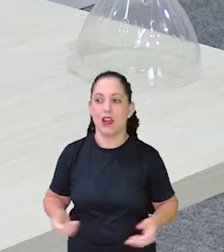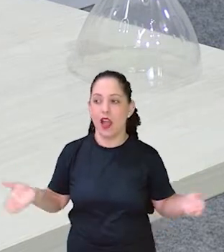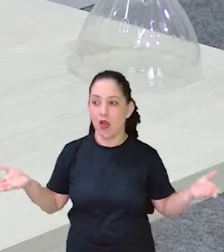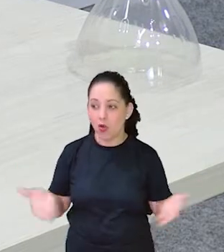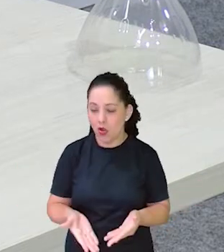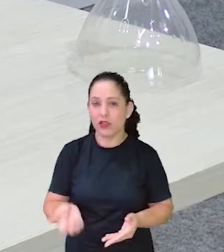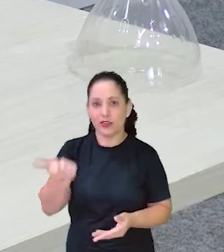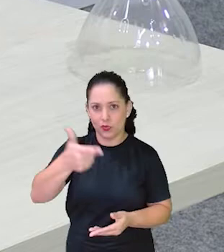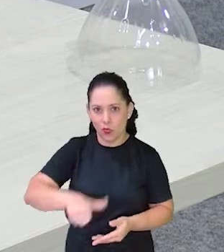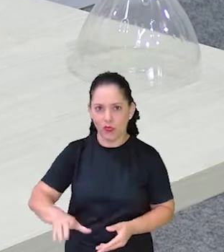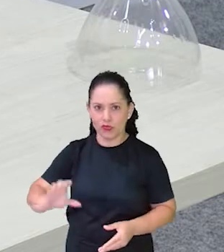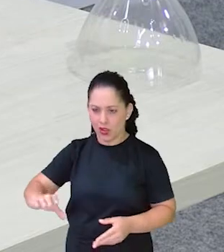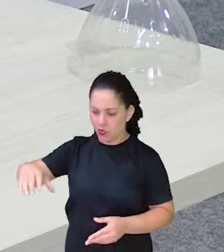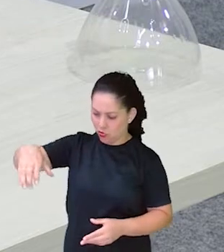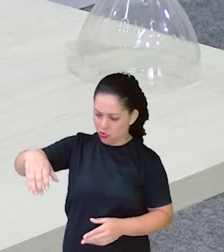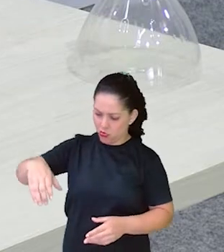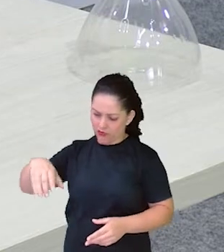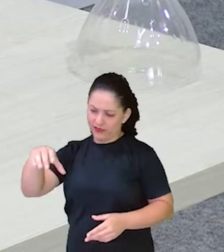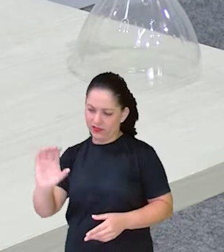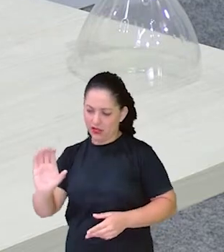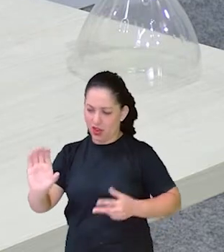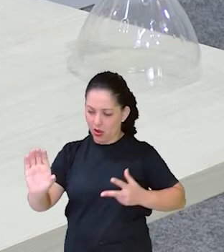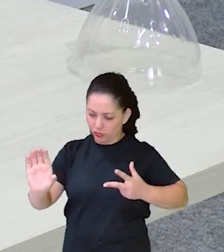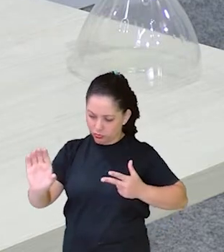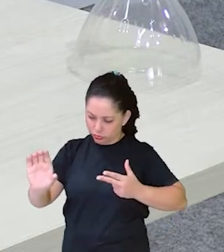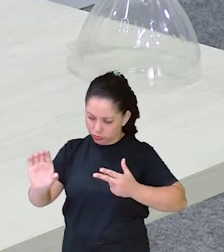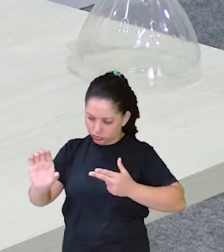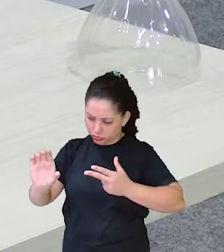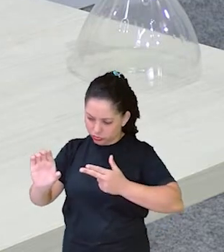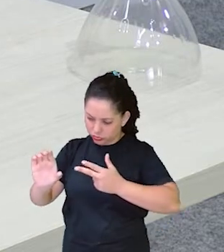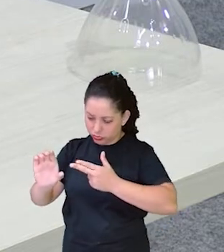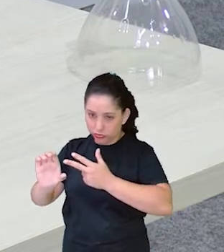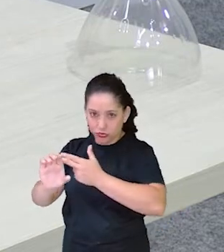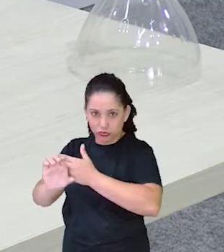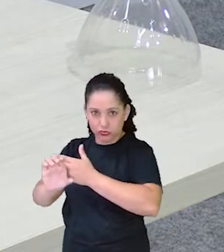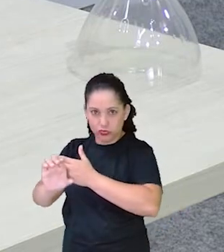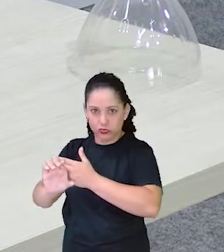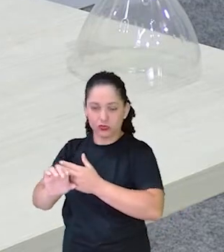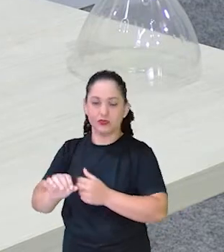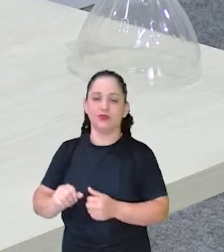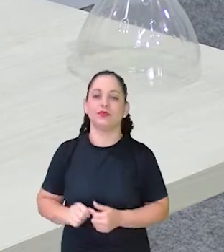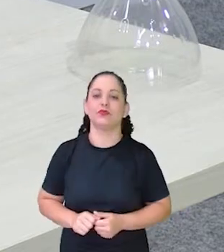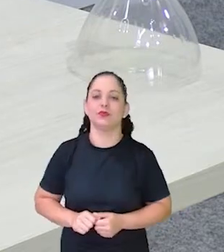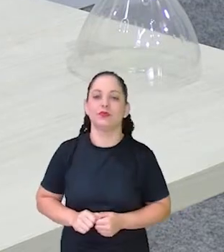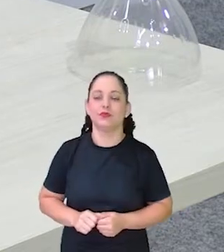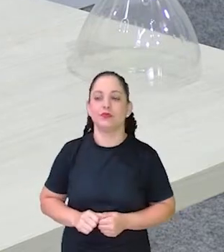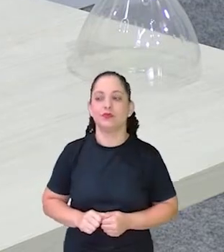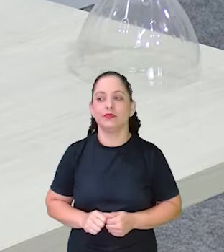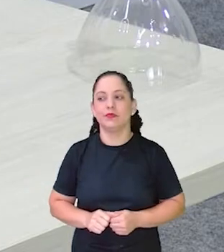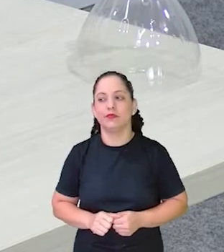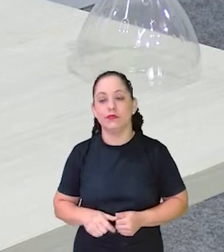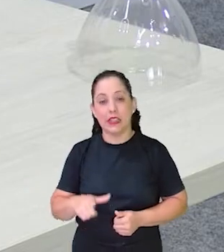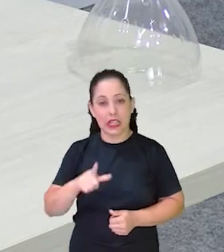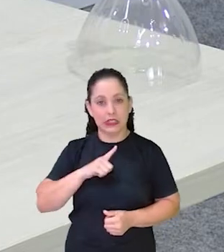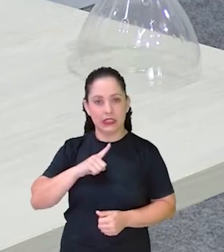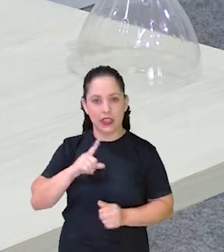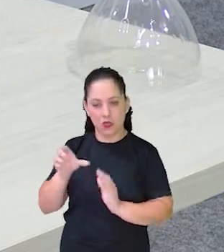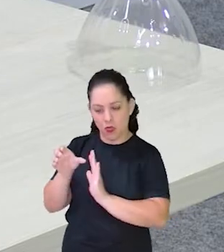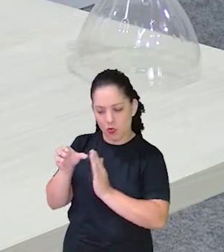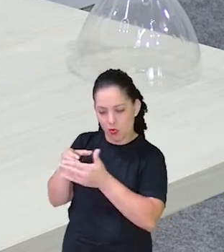Eu olho a linhazinha Do desenho Da garrafa Ó E venho até aqui Onde ela faz Uma barriguinha